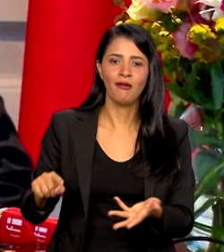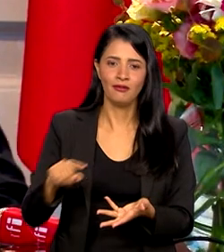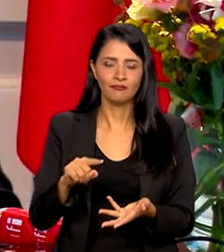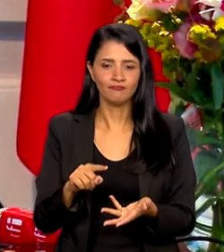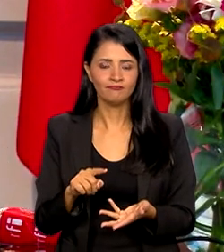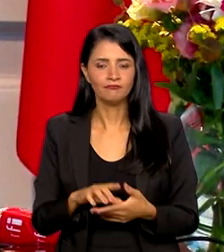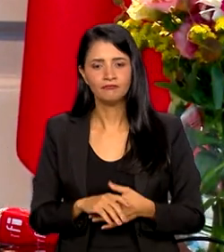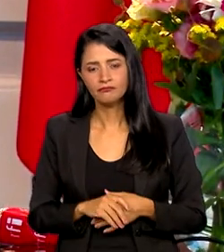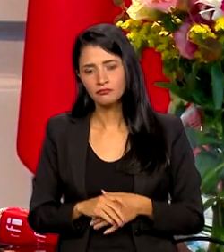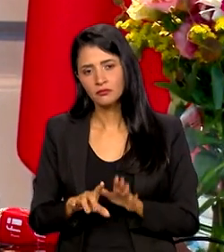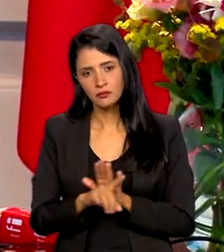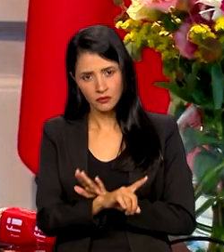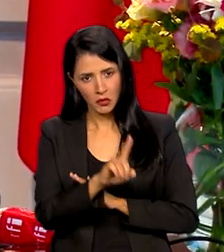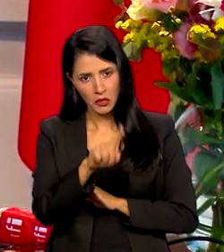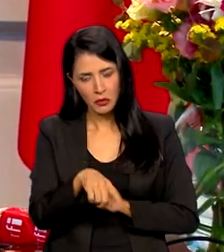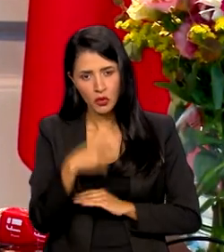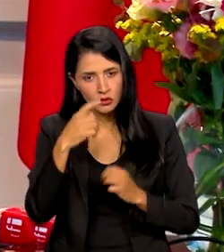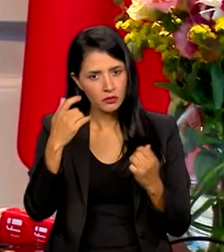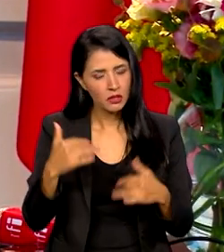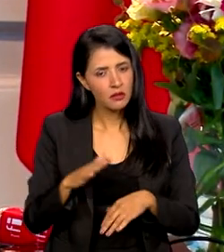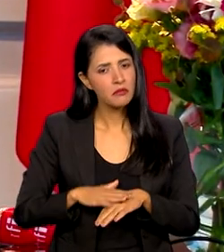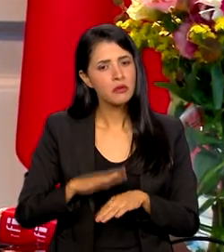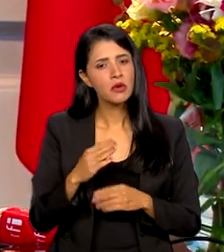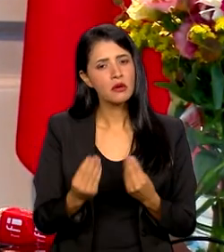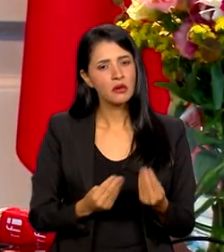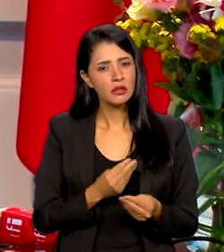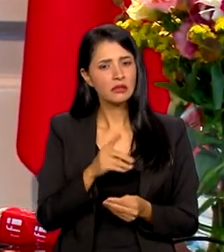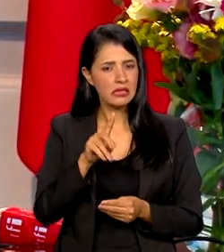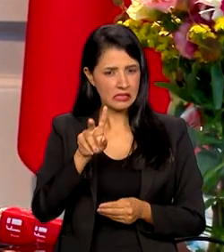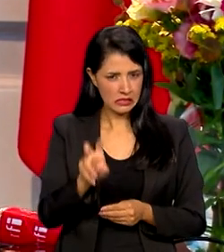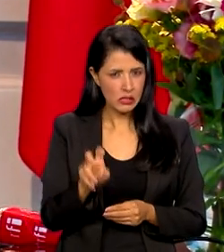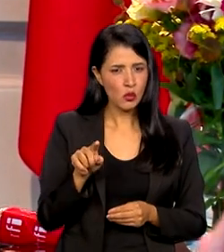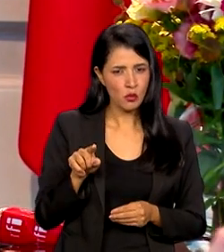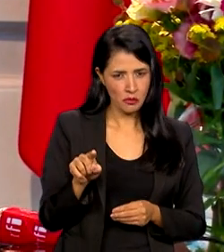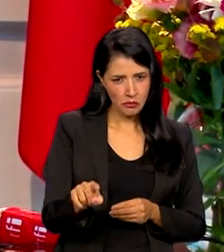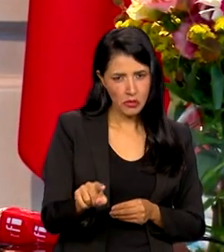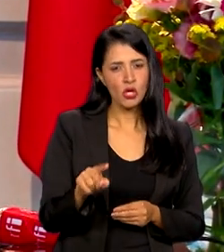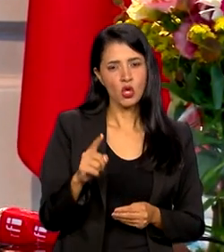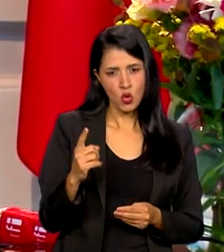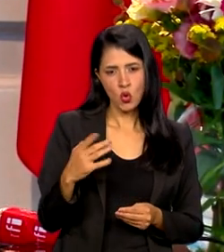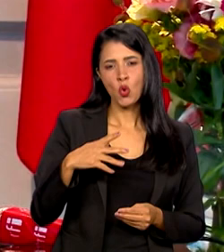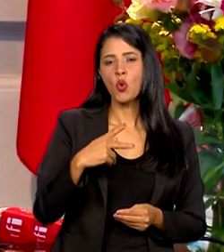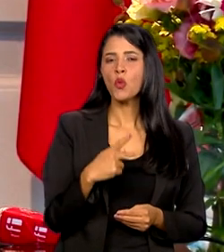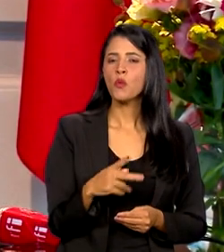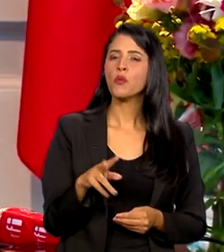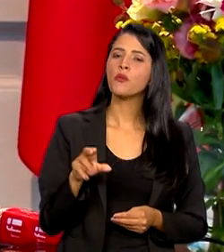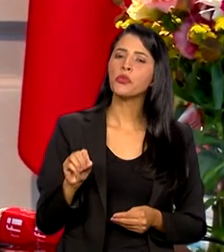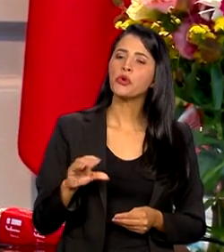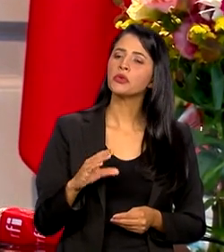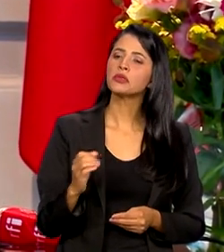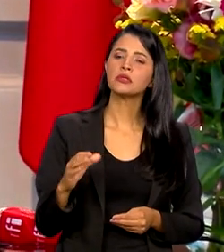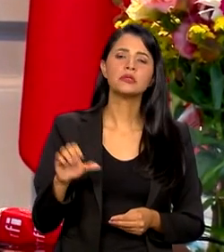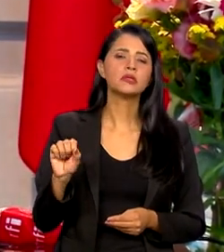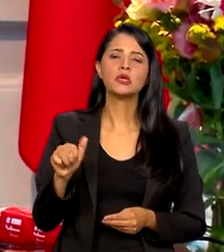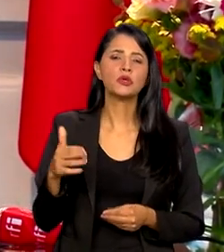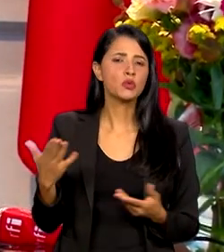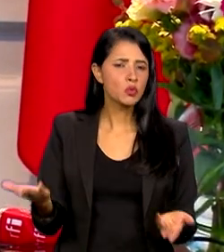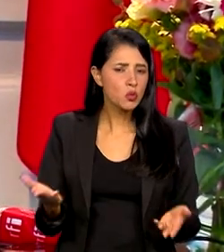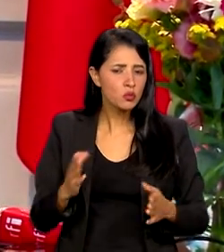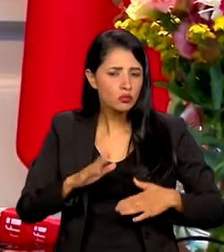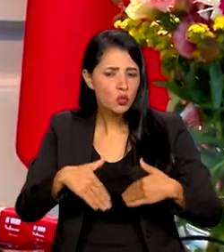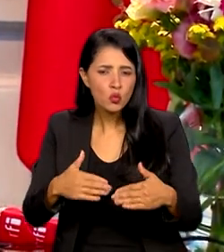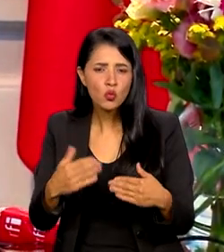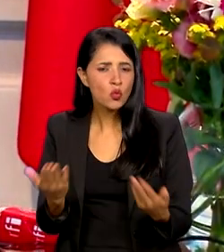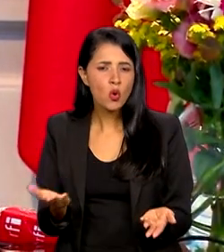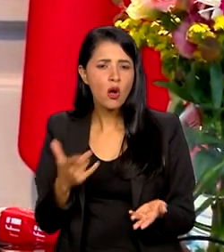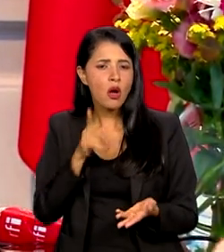O senhor pode falar um pouco mais a respeito desses cinco processos? Porque quais processos são esses? São processos...